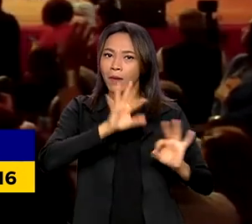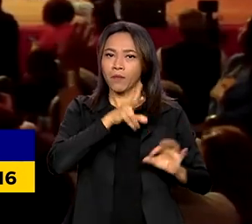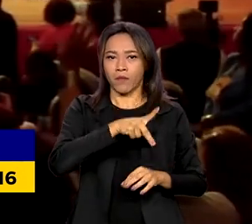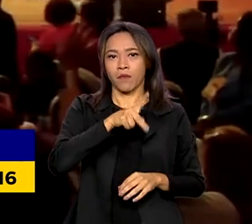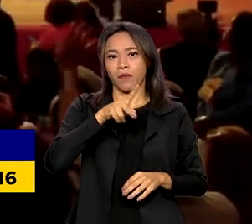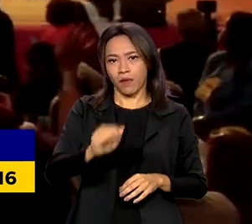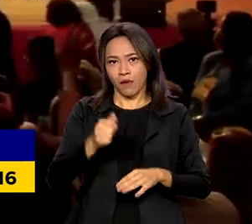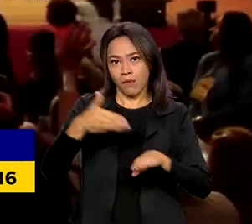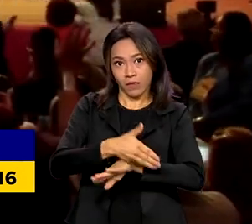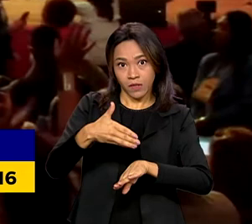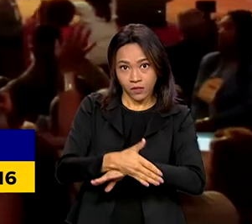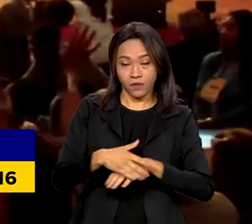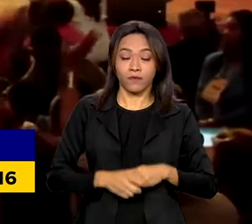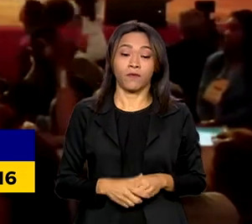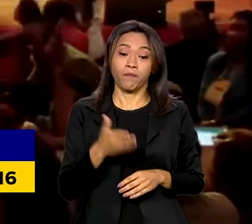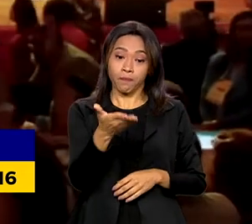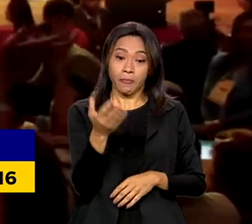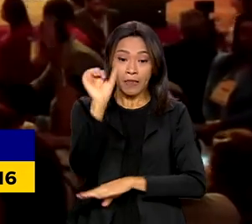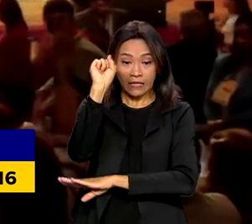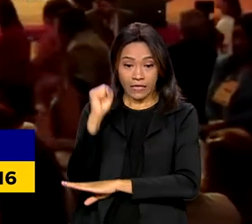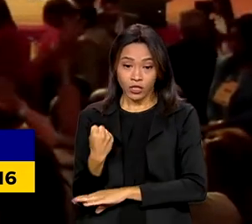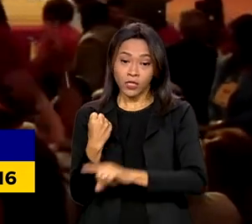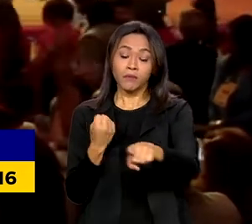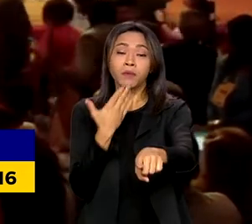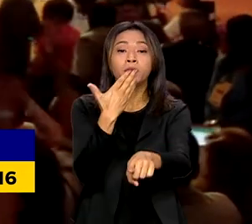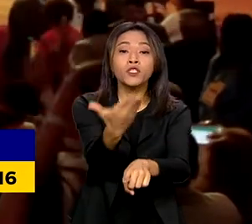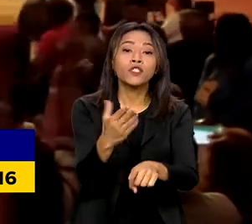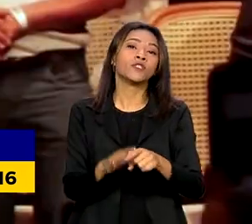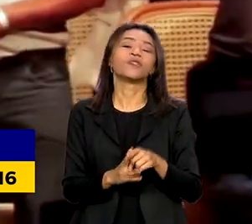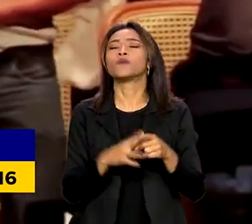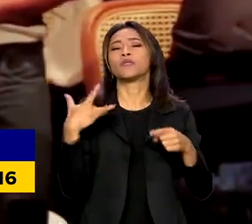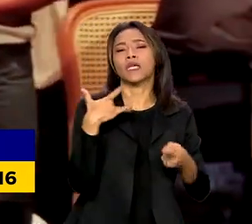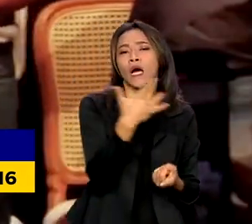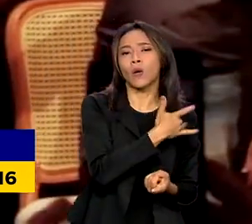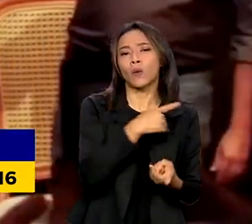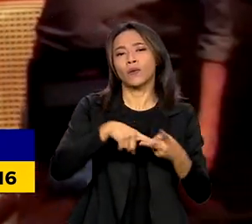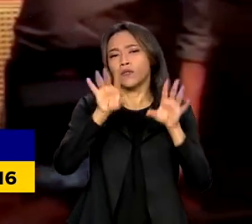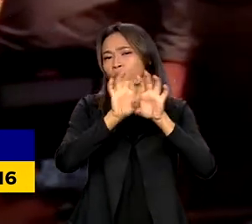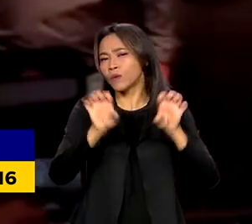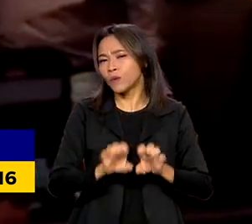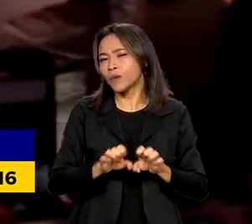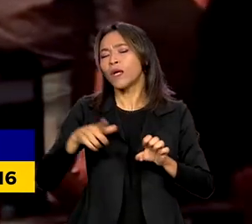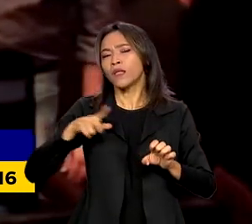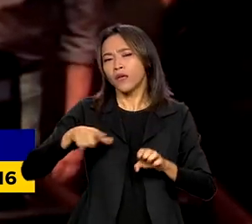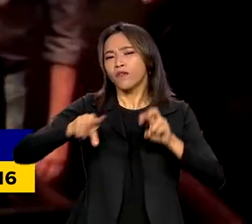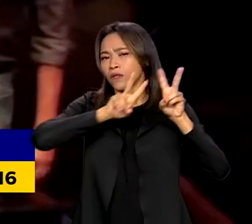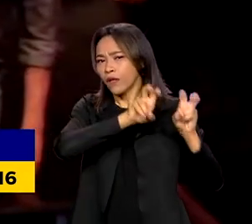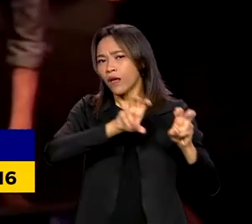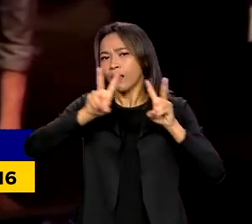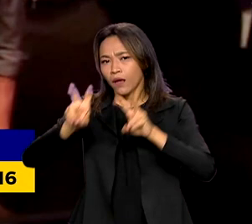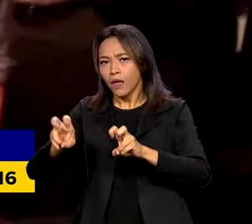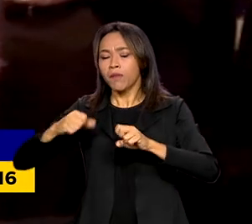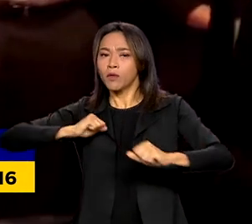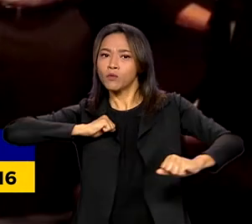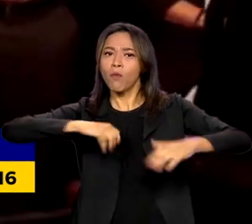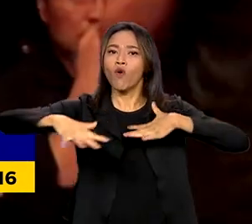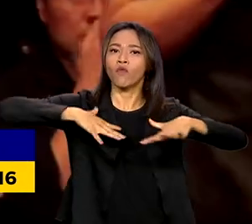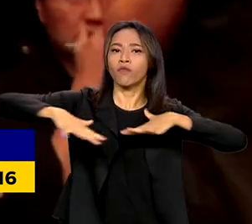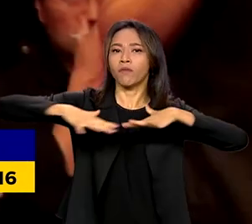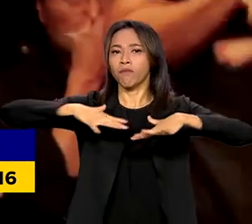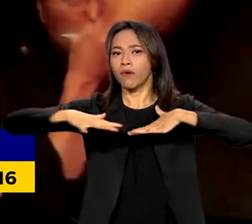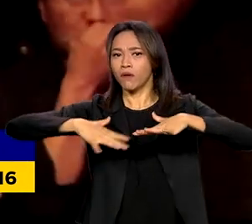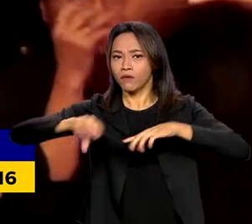Em Sergipe, demandas por saúde, emprego e infraestrutura estiveram entre os temas abordados pelos movimentos sociais.